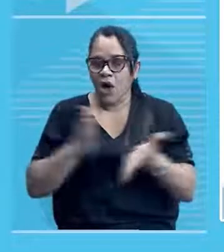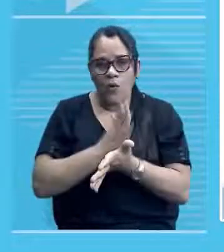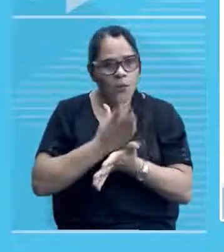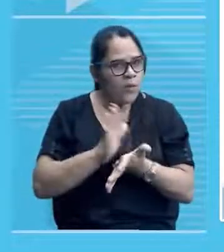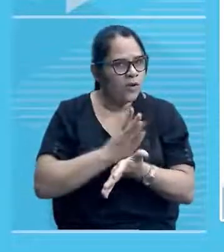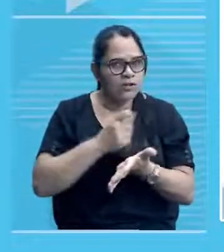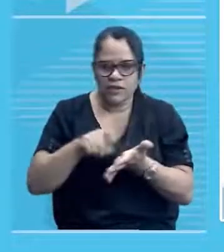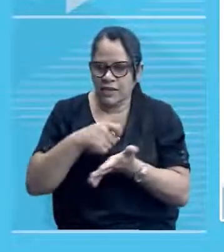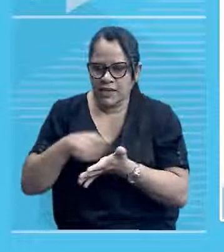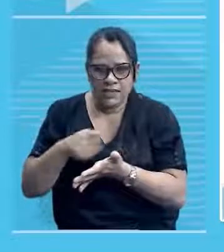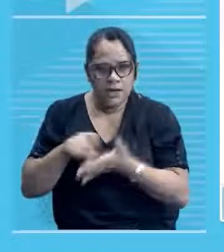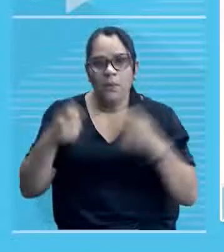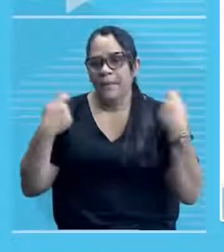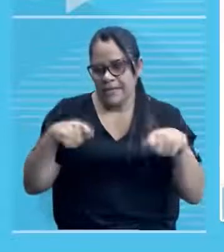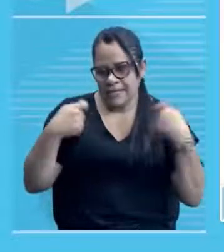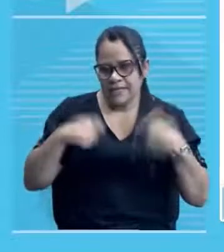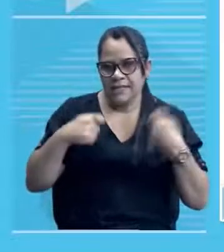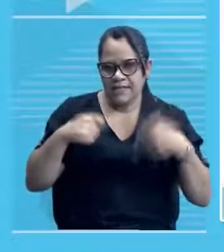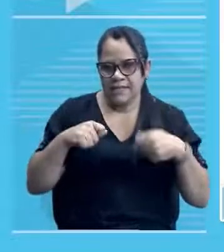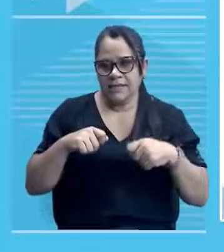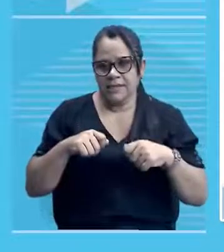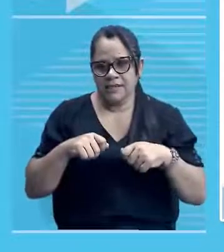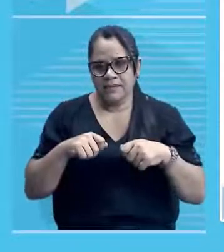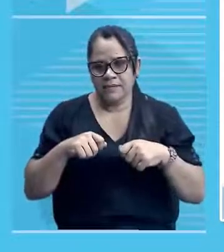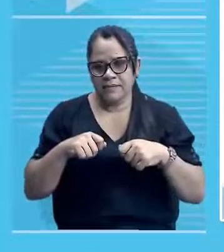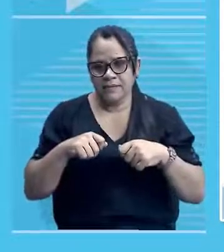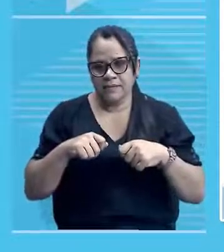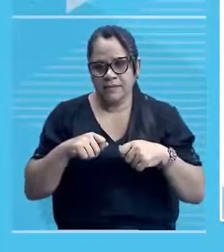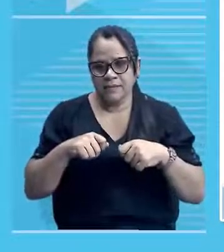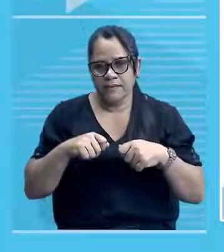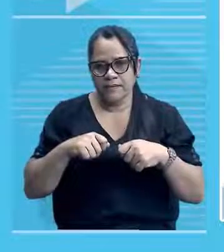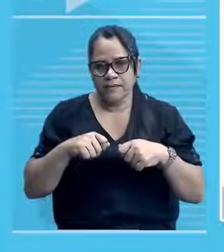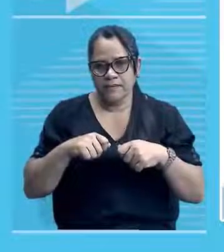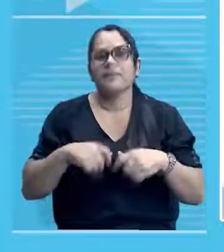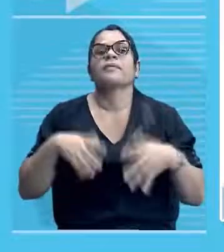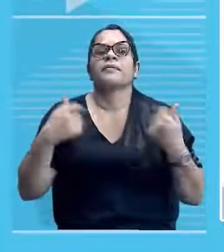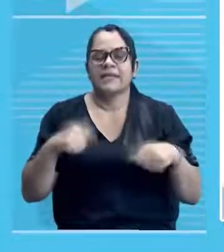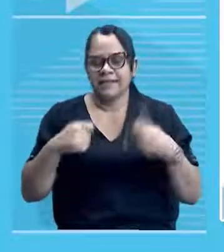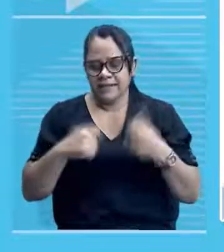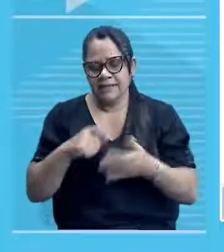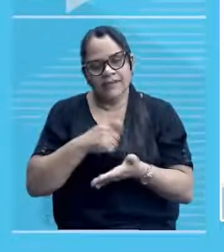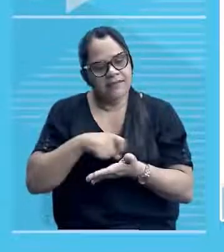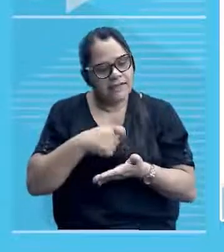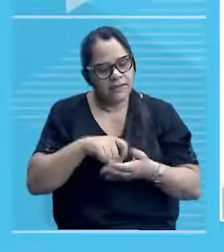julga aí necessária, tá? Inclusive, tá até dando tempo pra... Está tendo tempo de fazer.